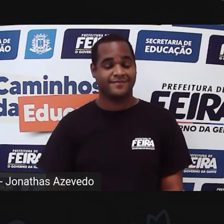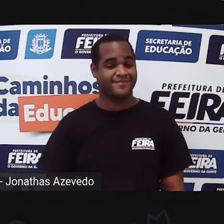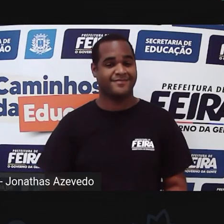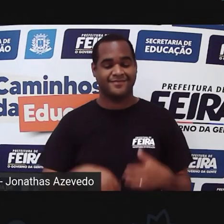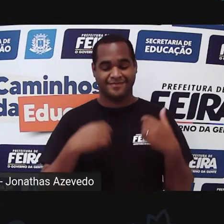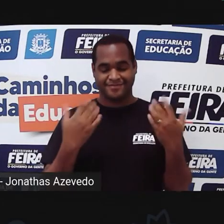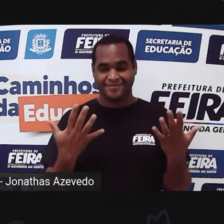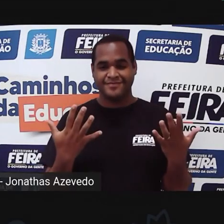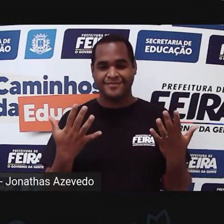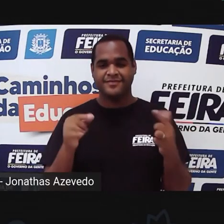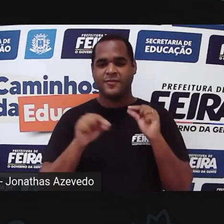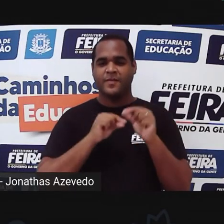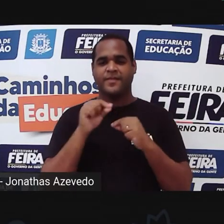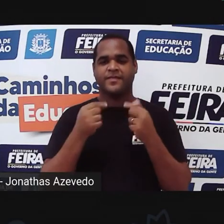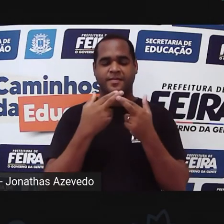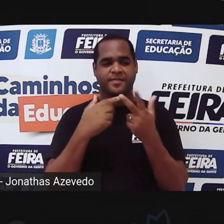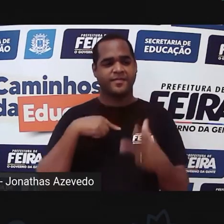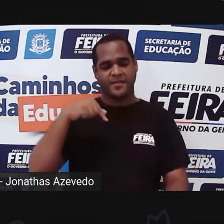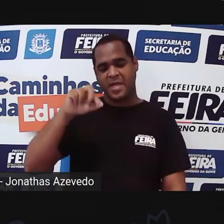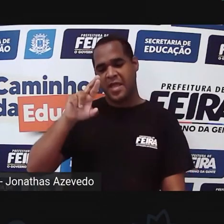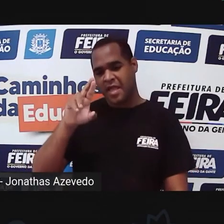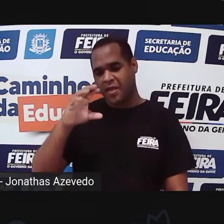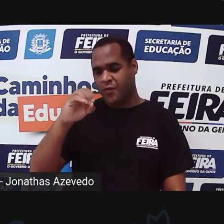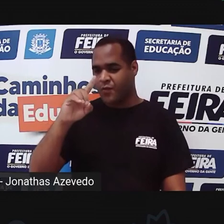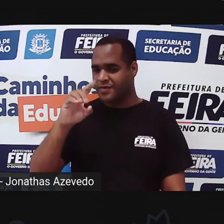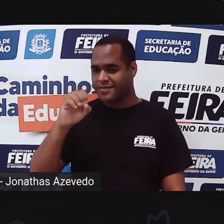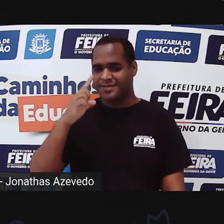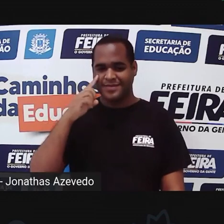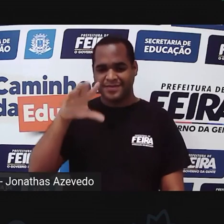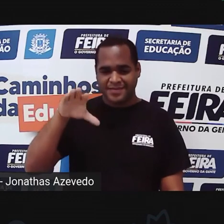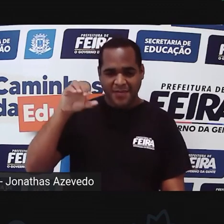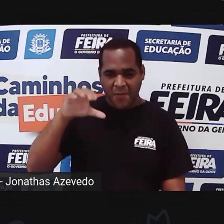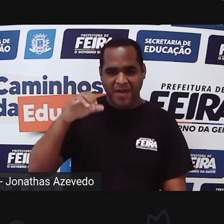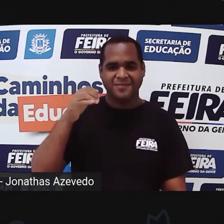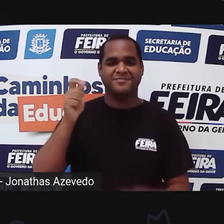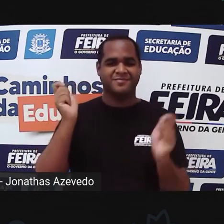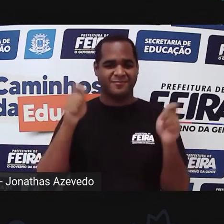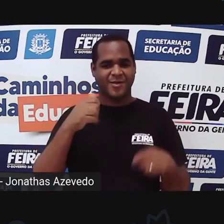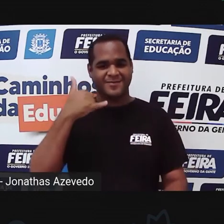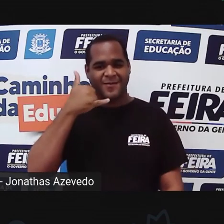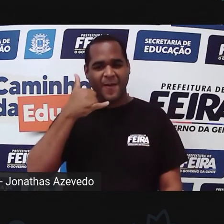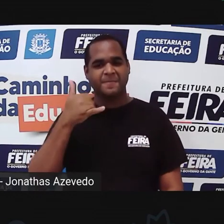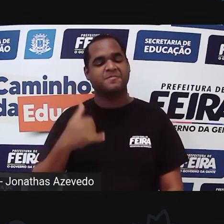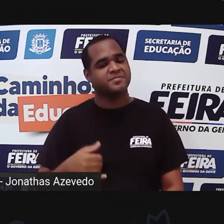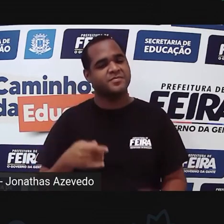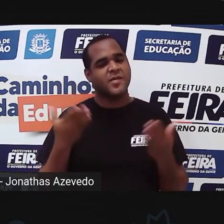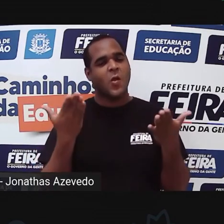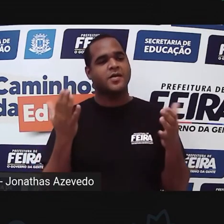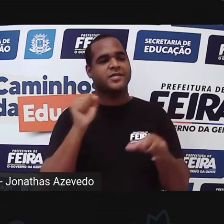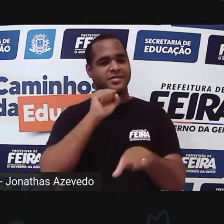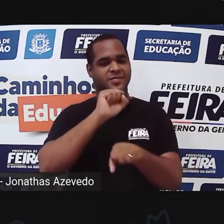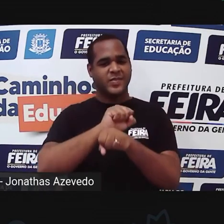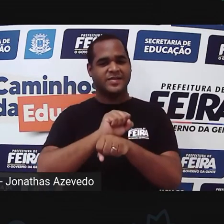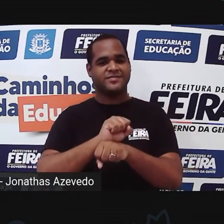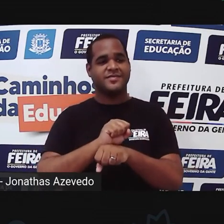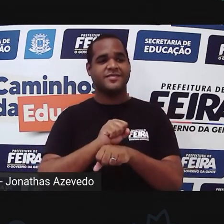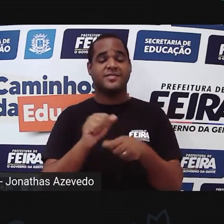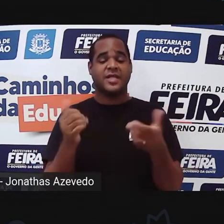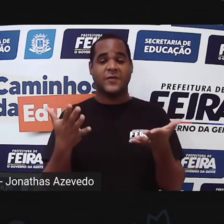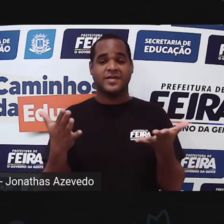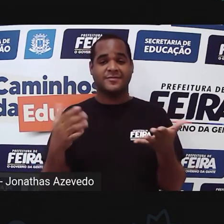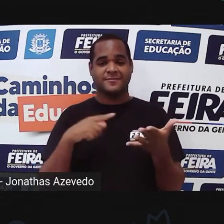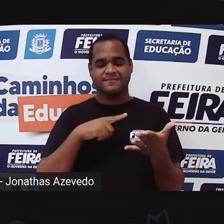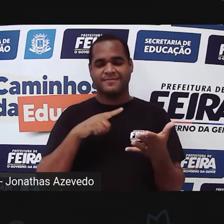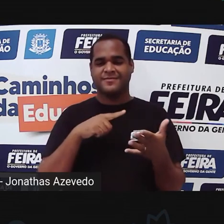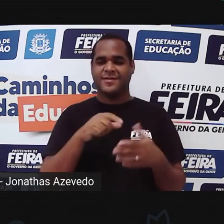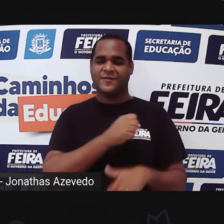Então, gente, esse é o QR Code que vocês podem apontar para ele e por hoje nós vamos parar por aqui, né?